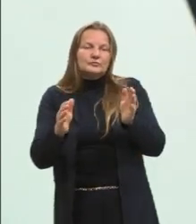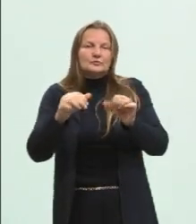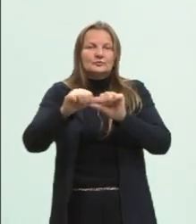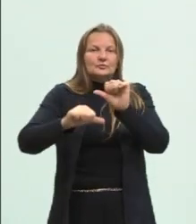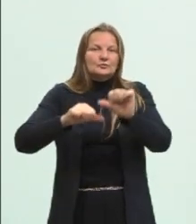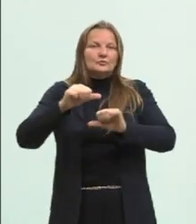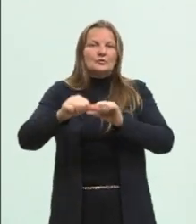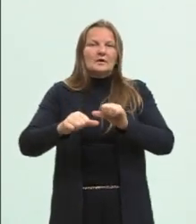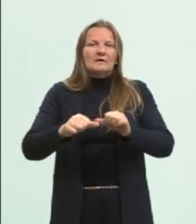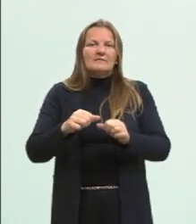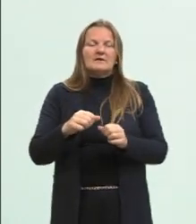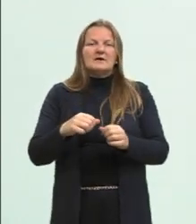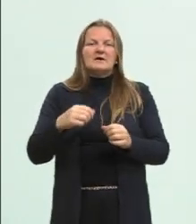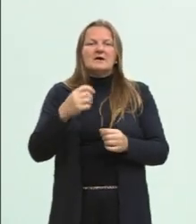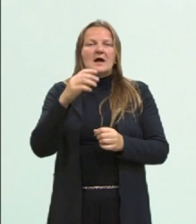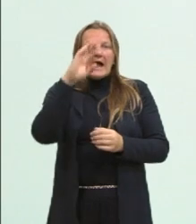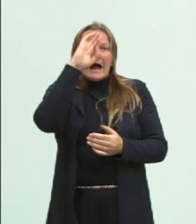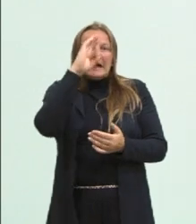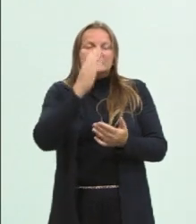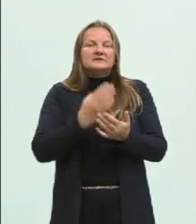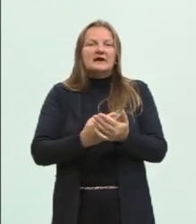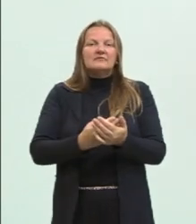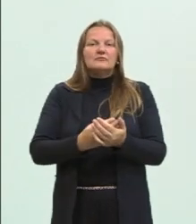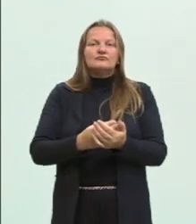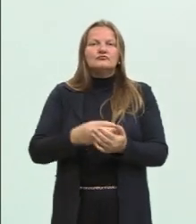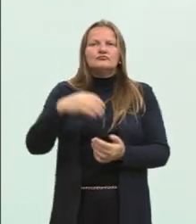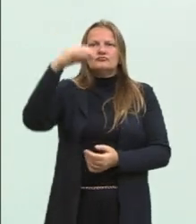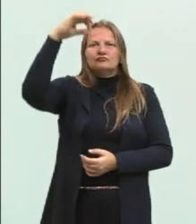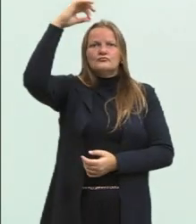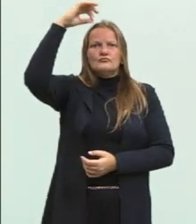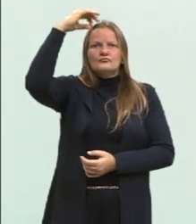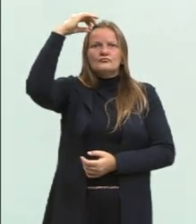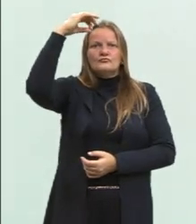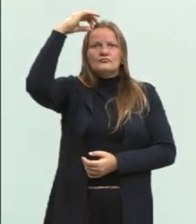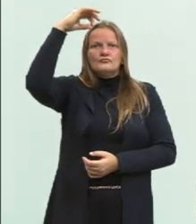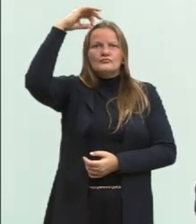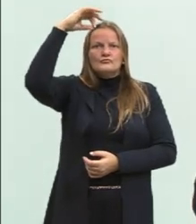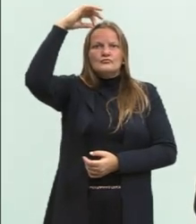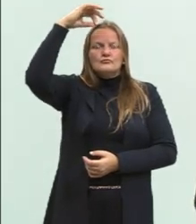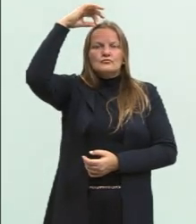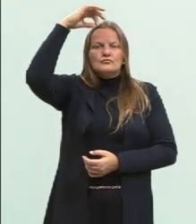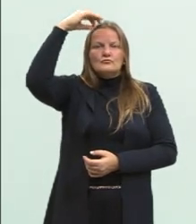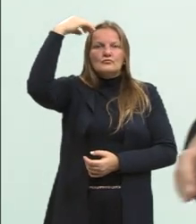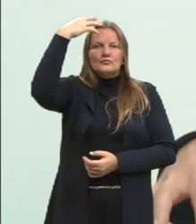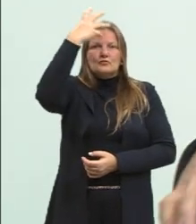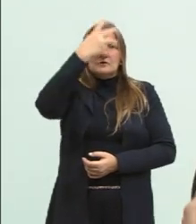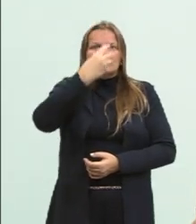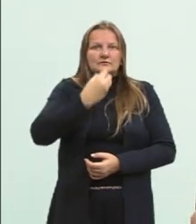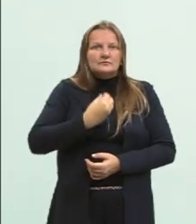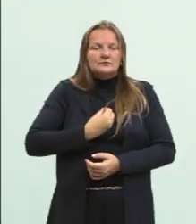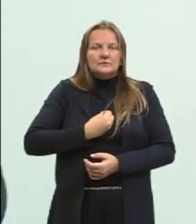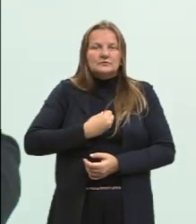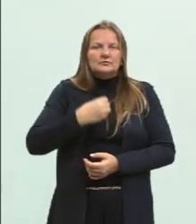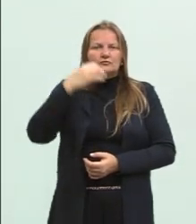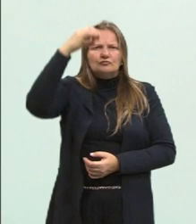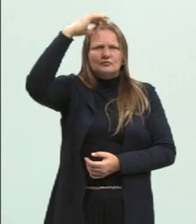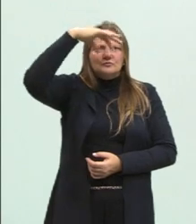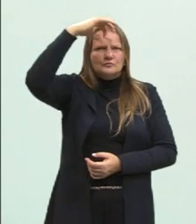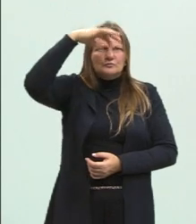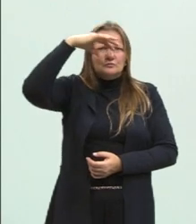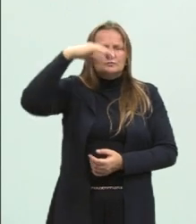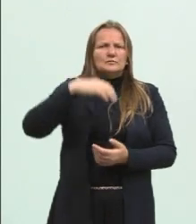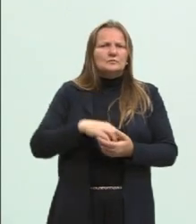espíritos ruins viriam para aquele ambiente onde eles viviam, e